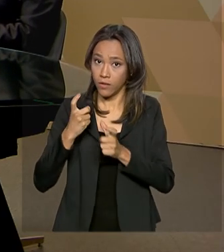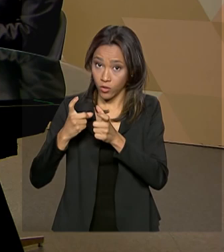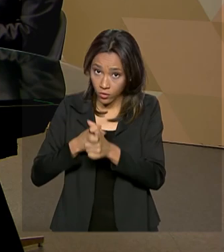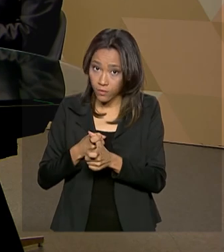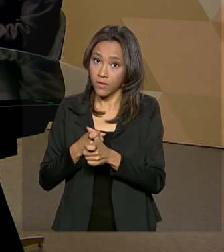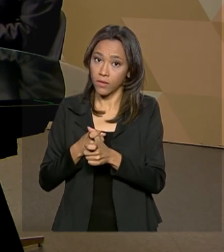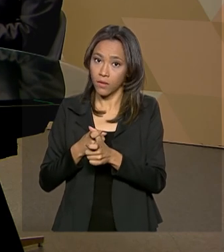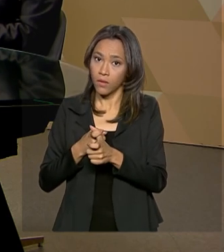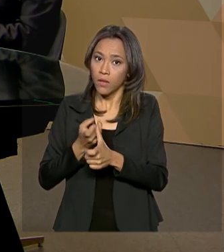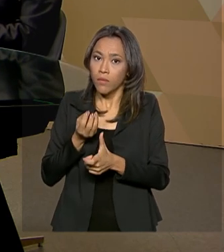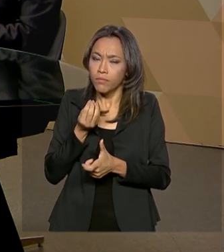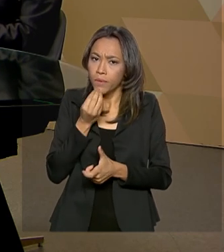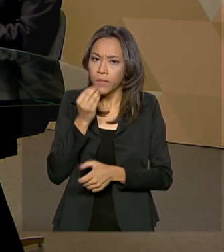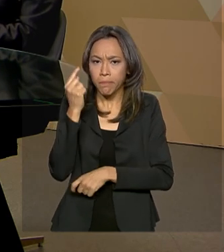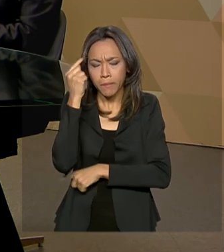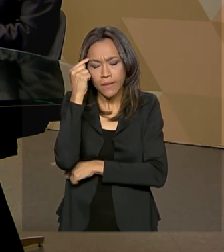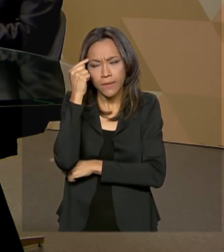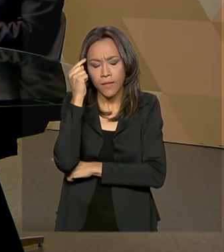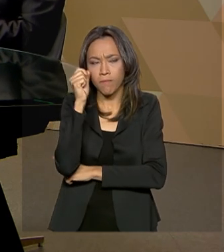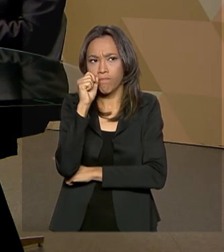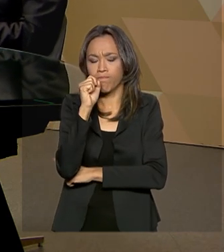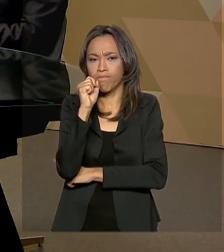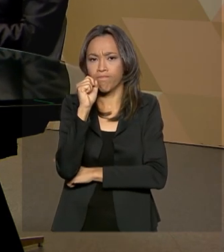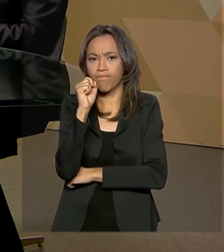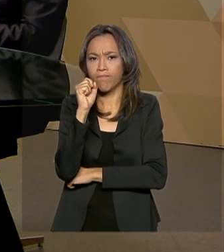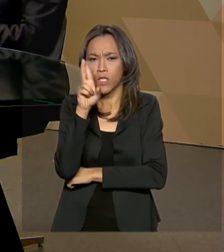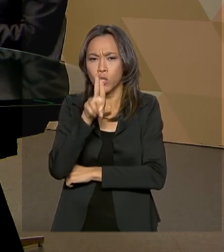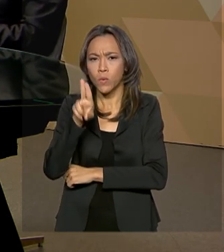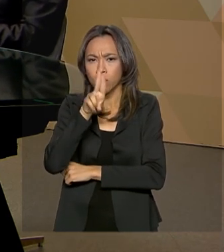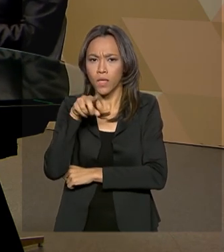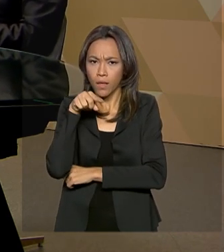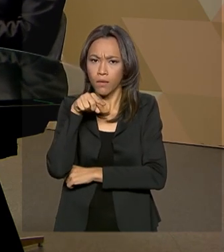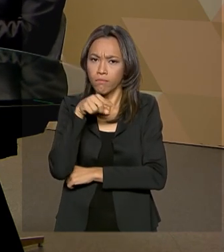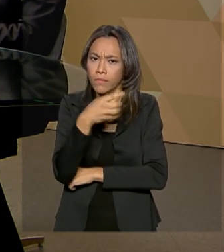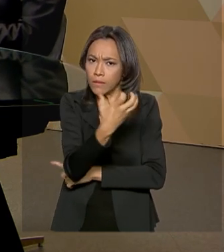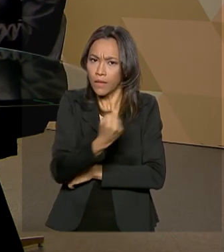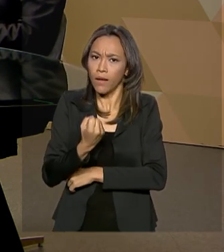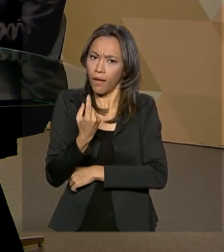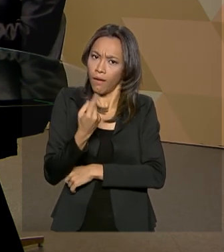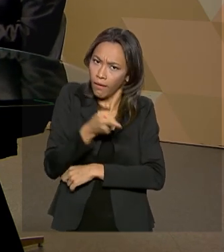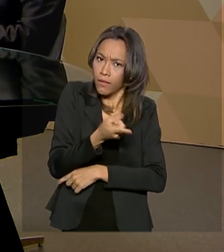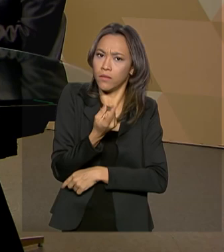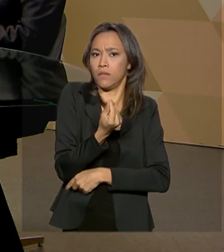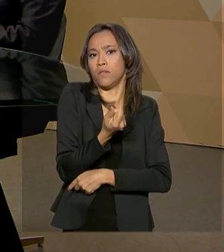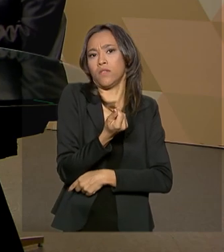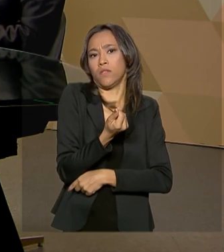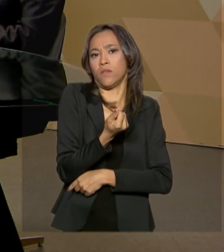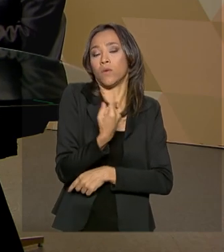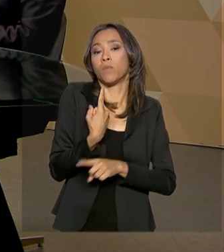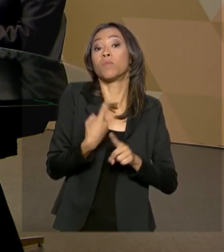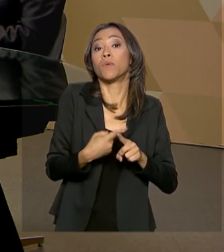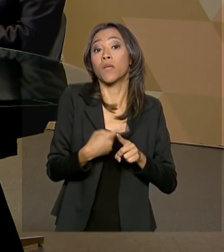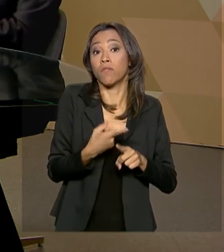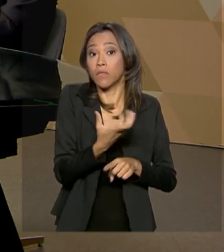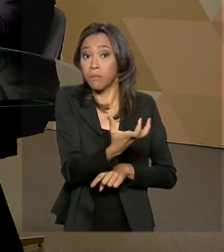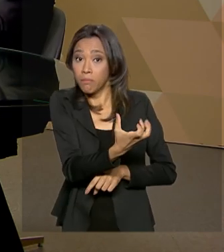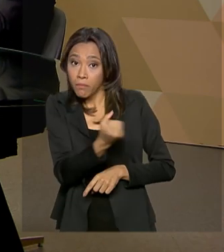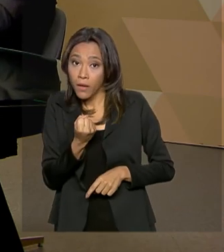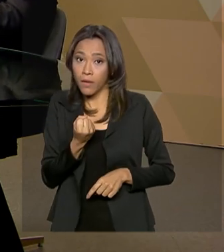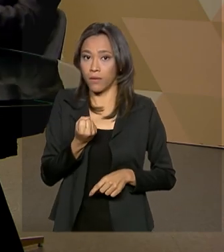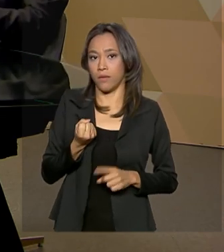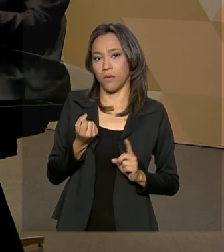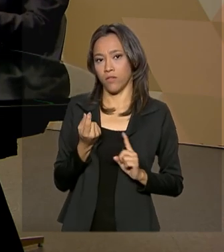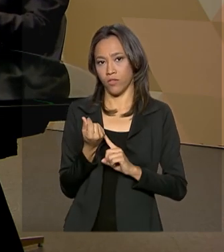deveria pensar e realizar esse saque. Por quê? Porque você pega esse dinheiro